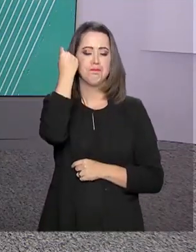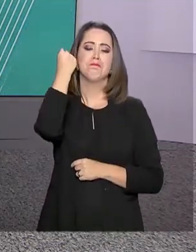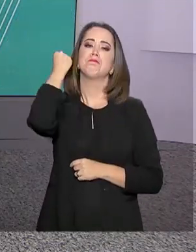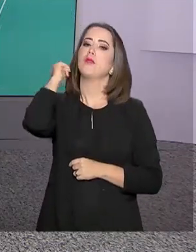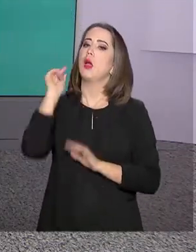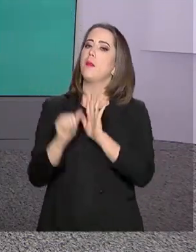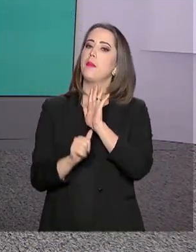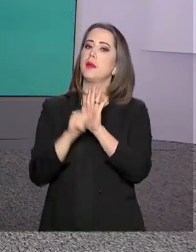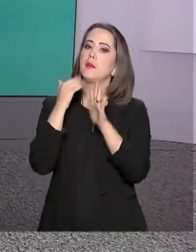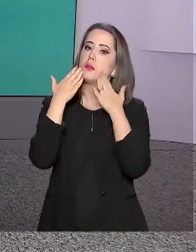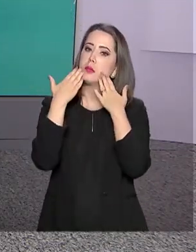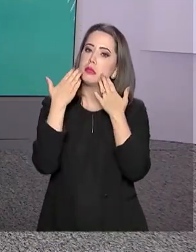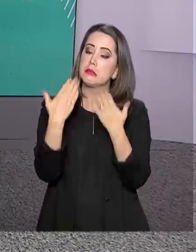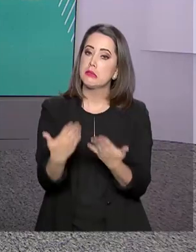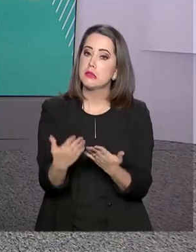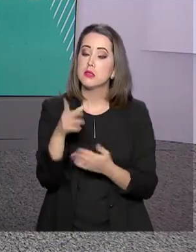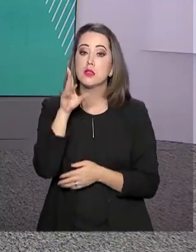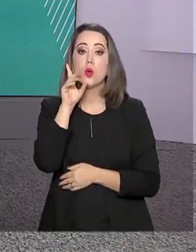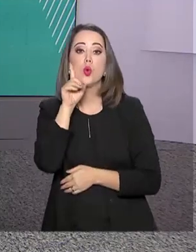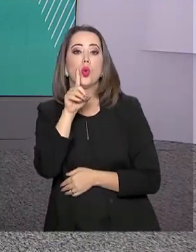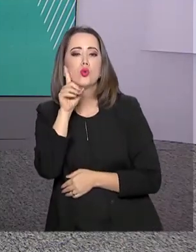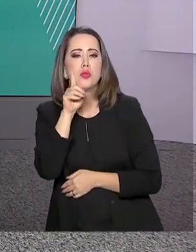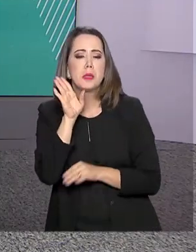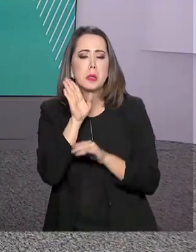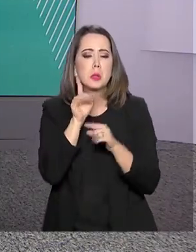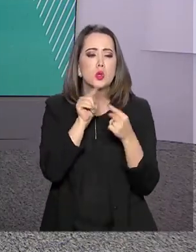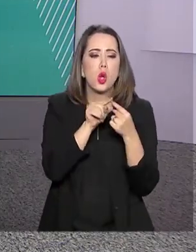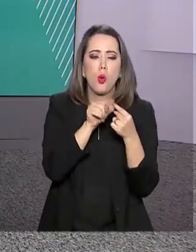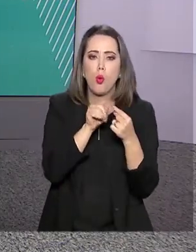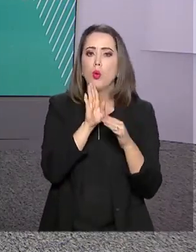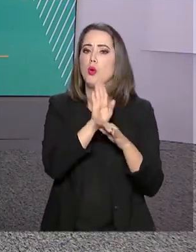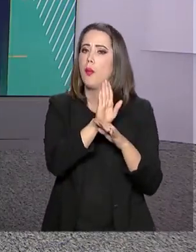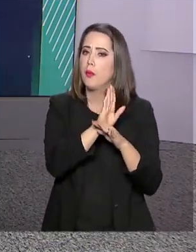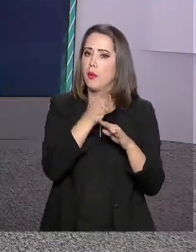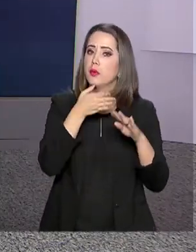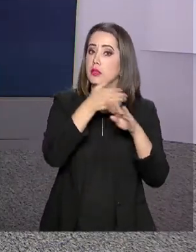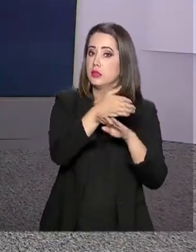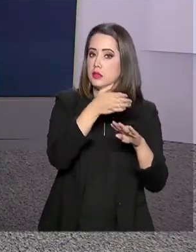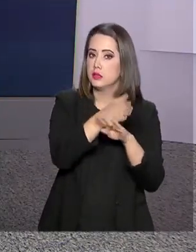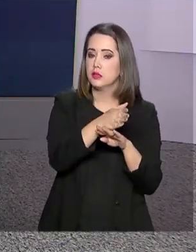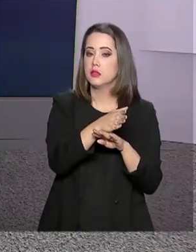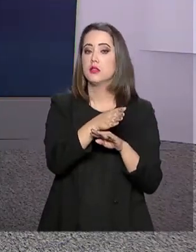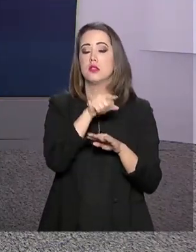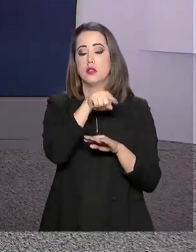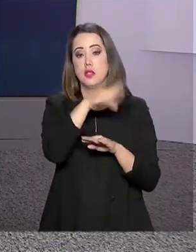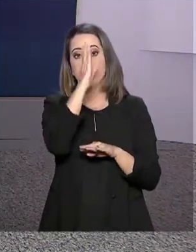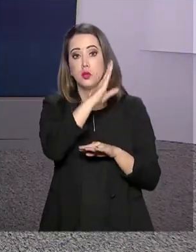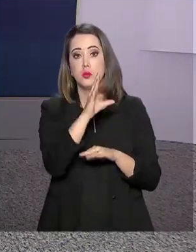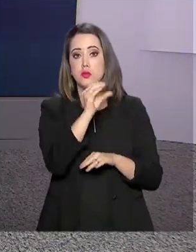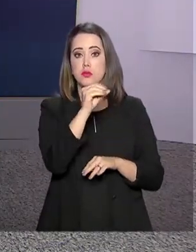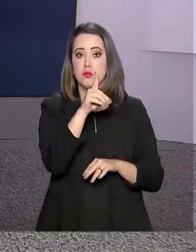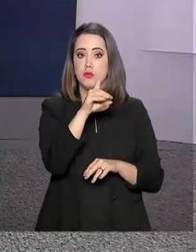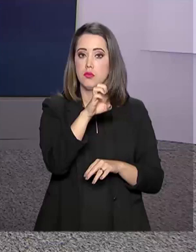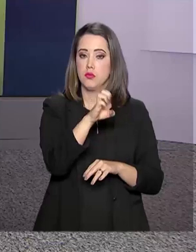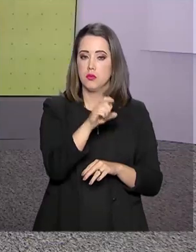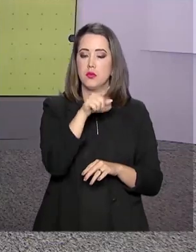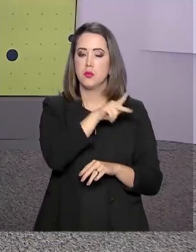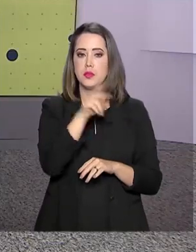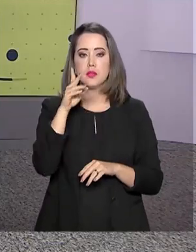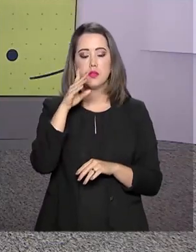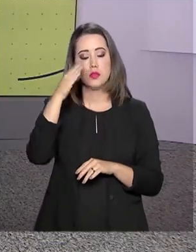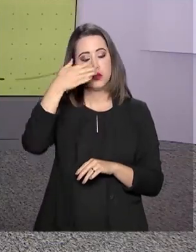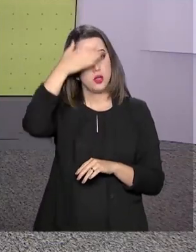primeira manifestação do apoio norte-americano foi feita pelo presidente Donald Trump durante a visita do presidente Jair